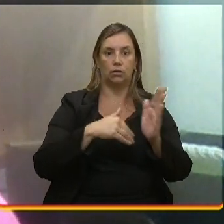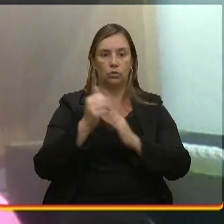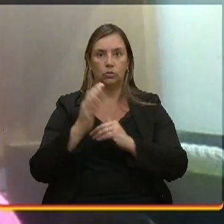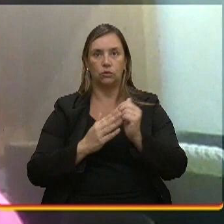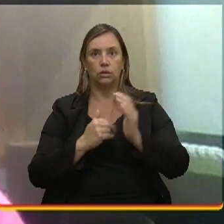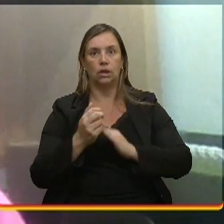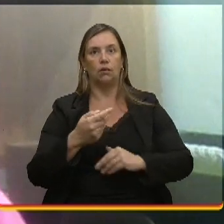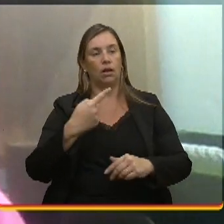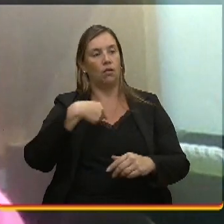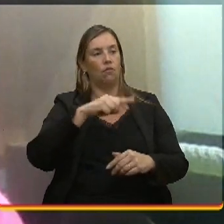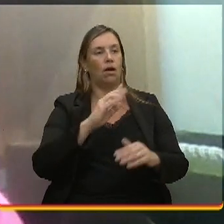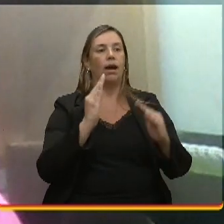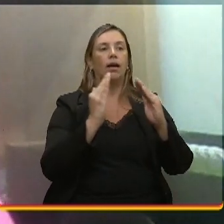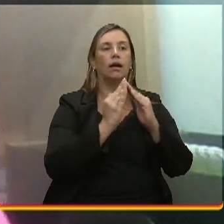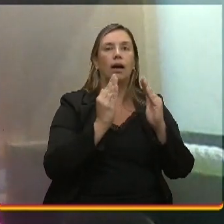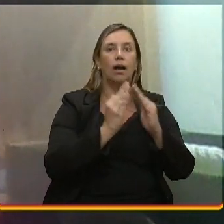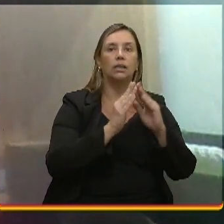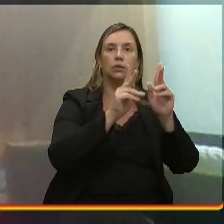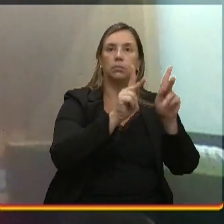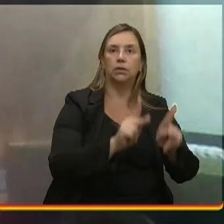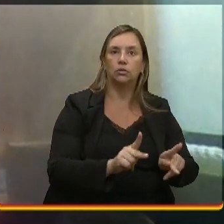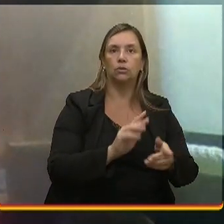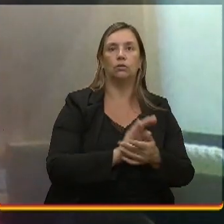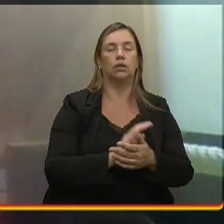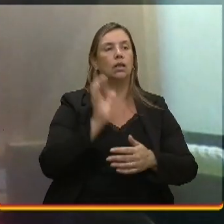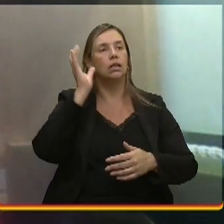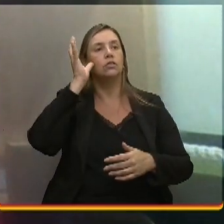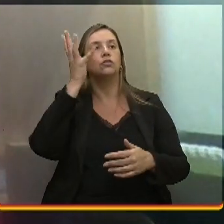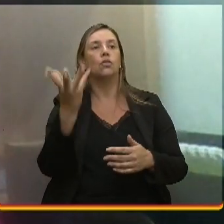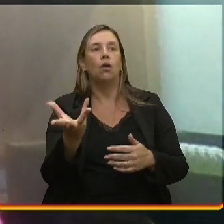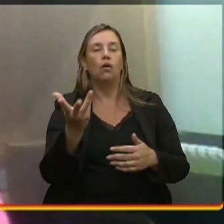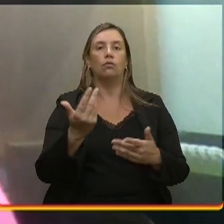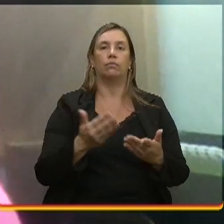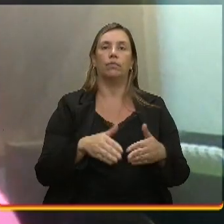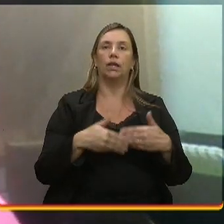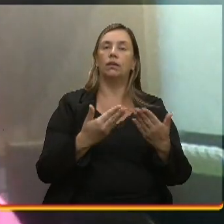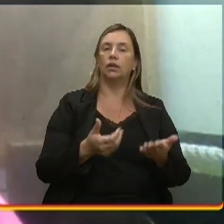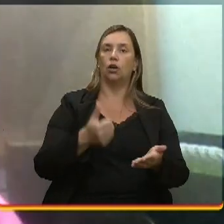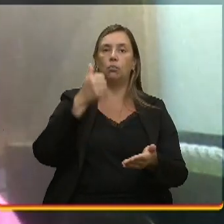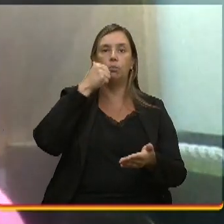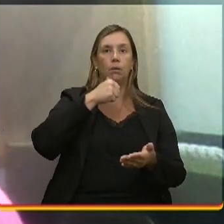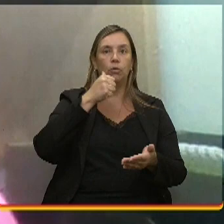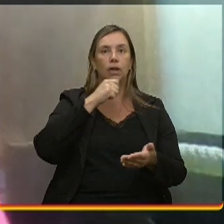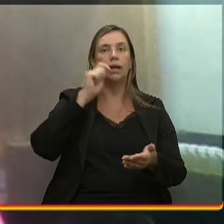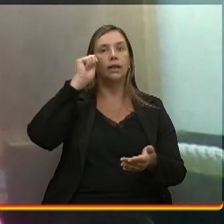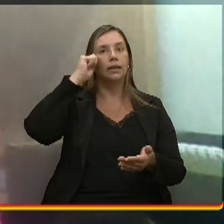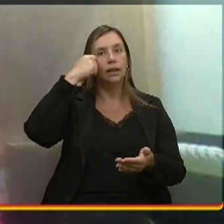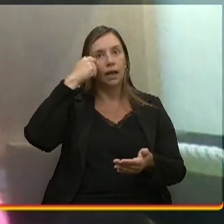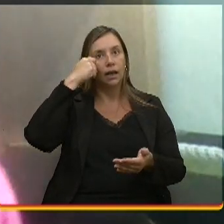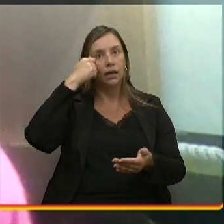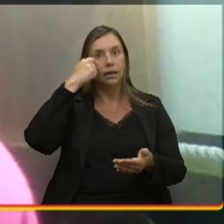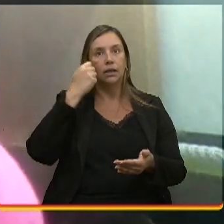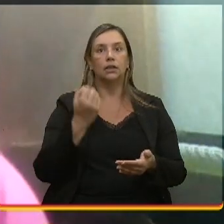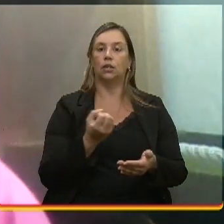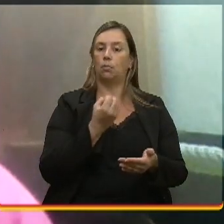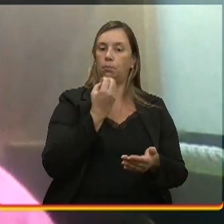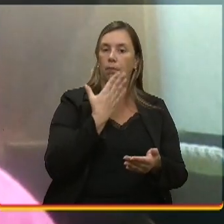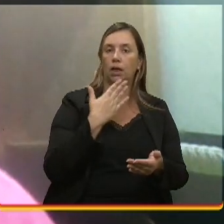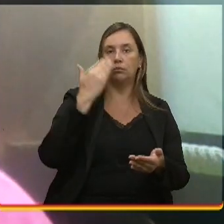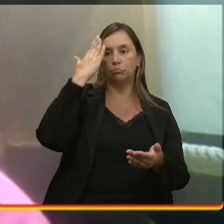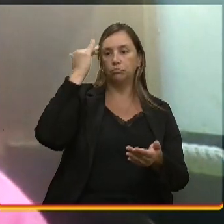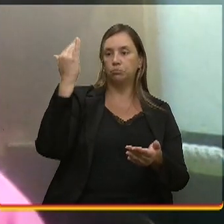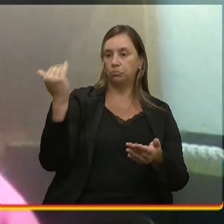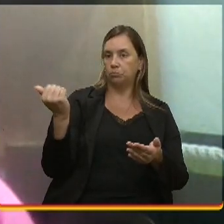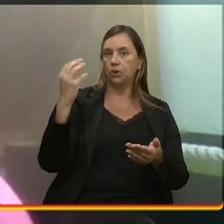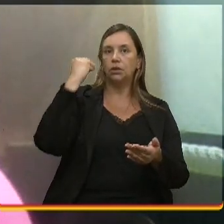aconteceu se deu algum problema. Ela que vai resolver. Então, é uma mulher negra, muito bem apessoada, com 65